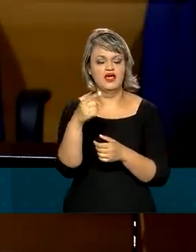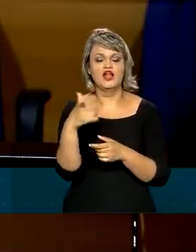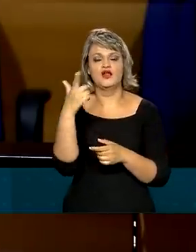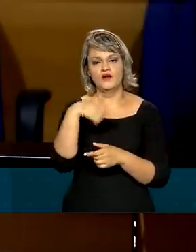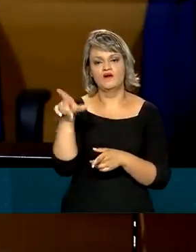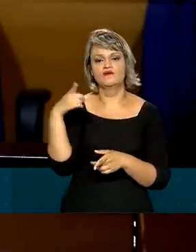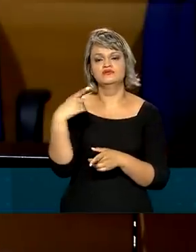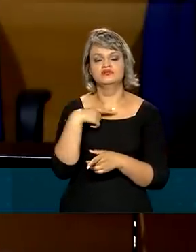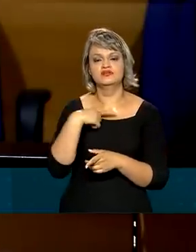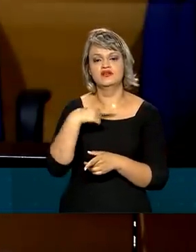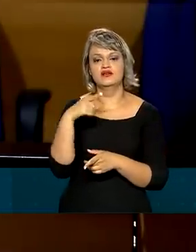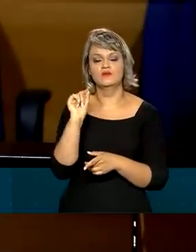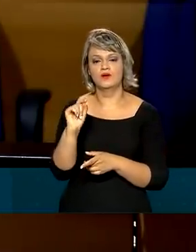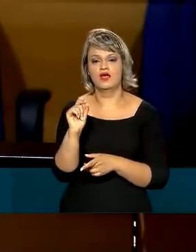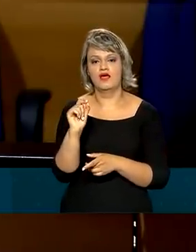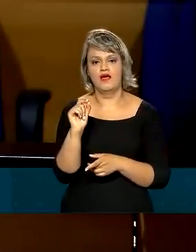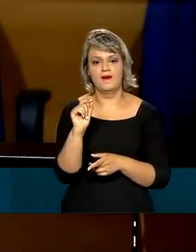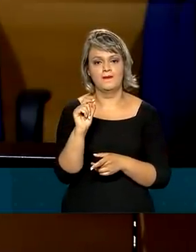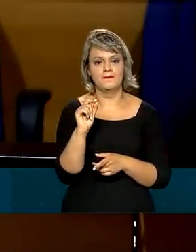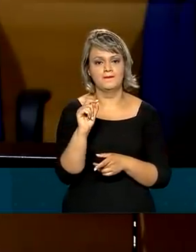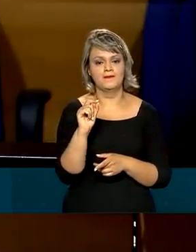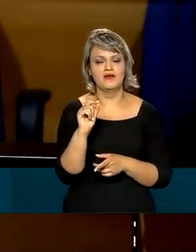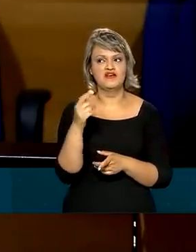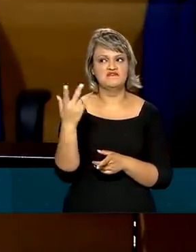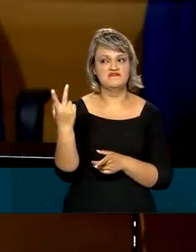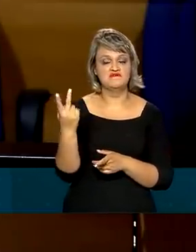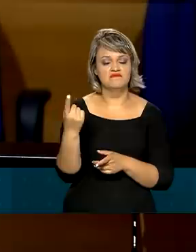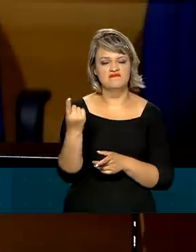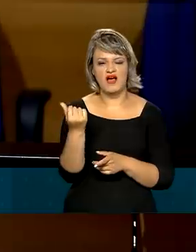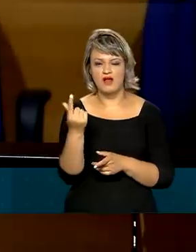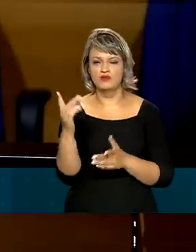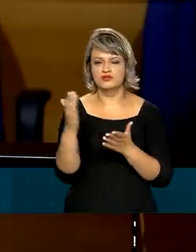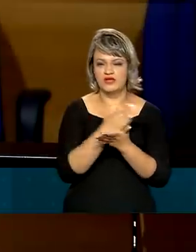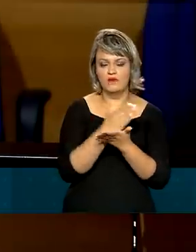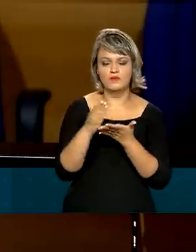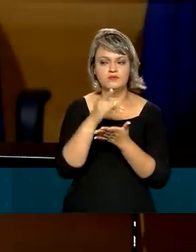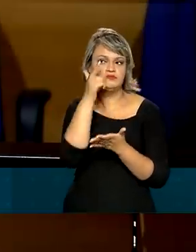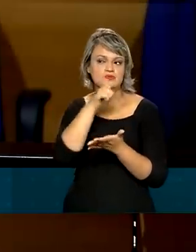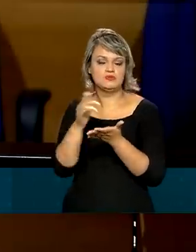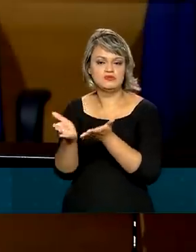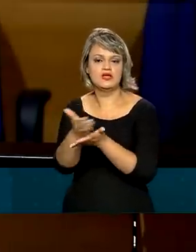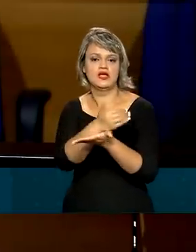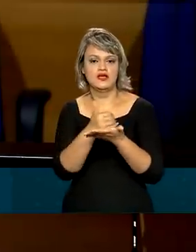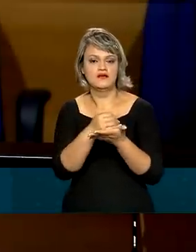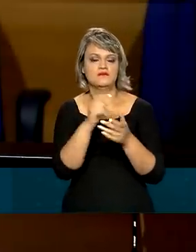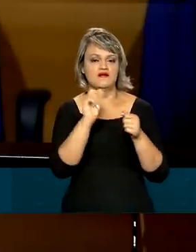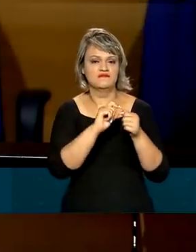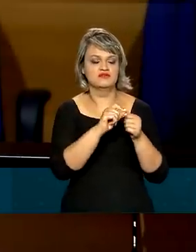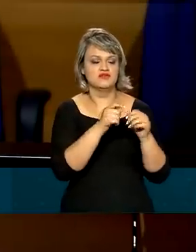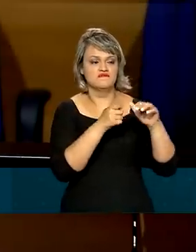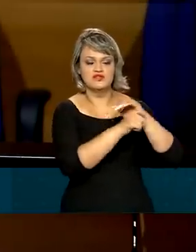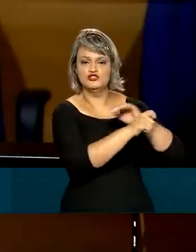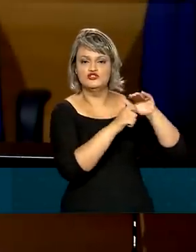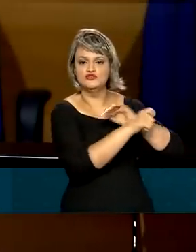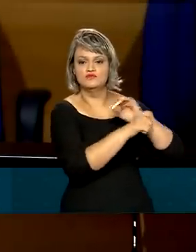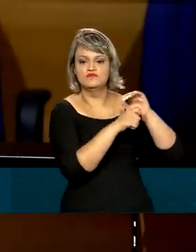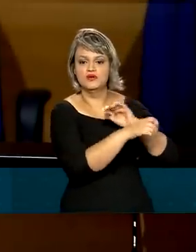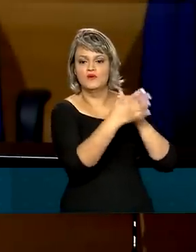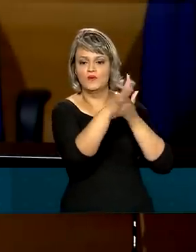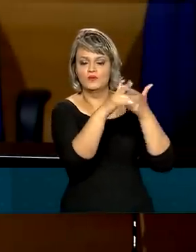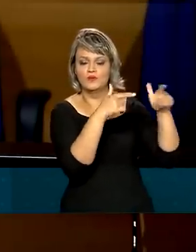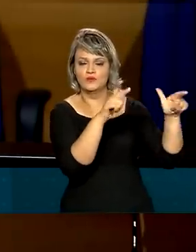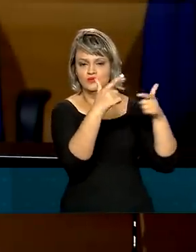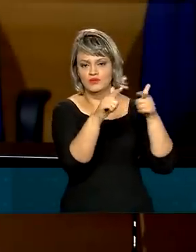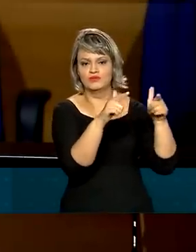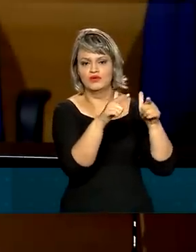teremos ainda alguns valores que serão arrecadados para fazer mais investimentos no nosso